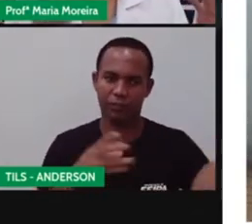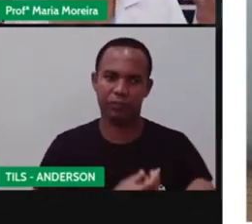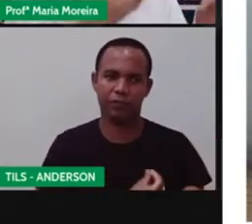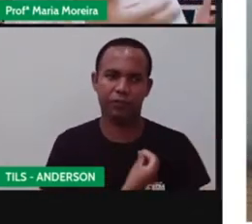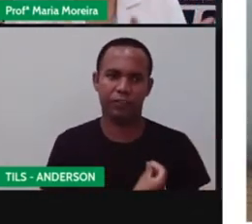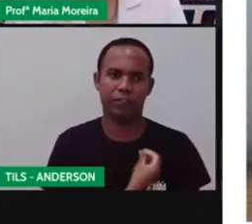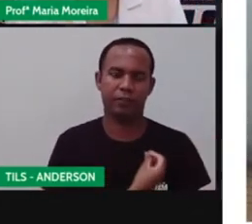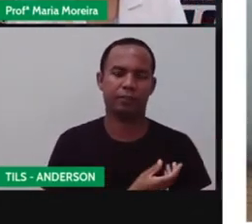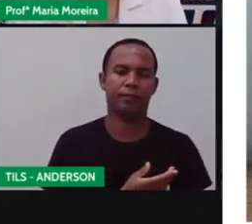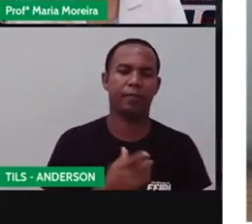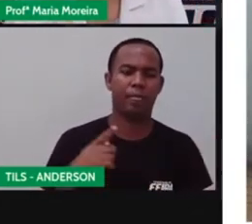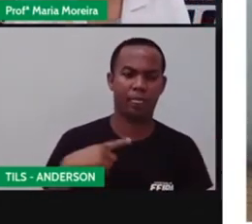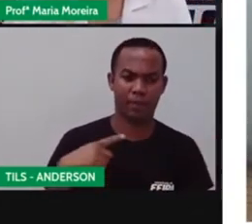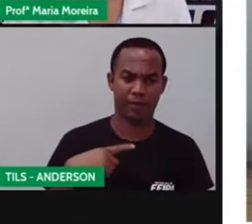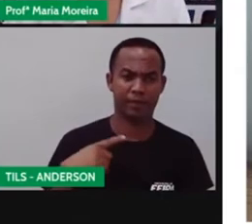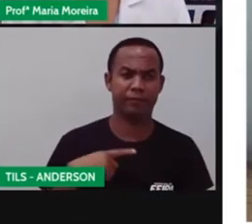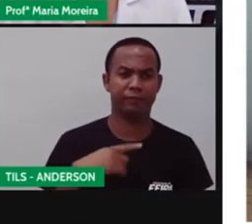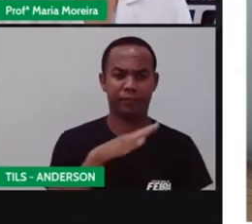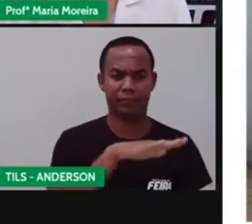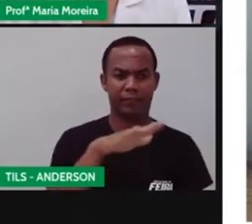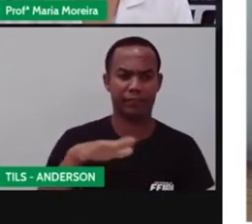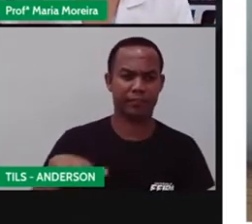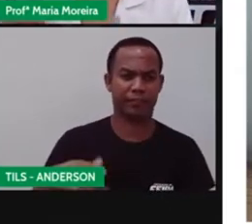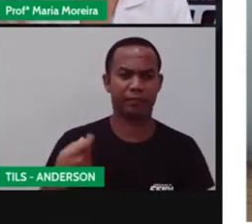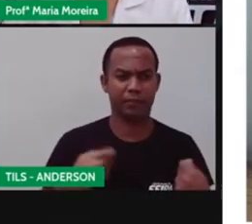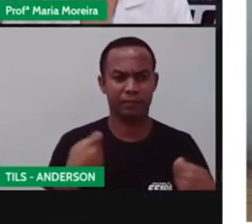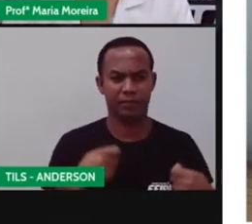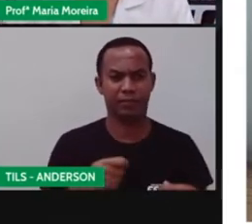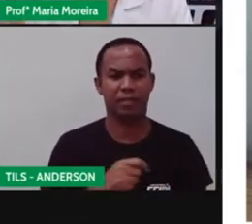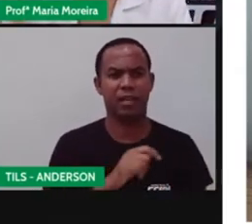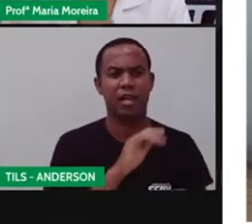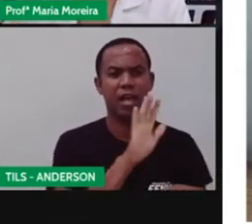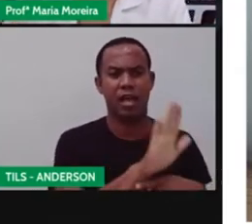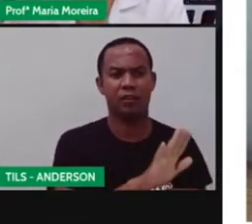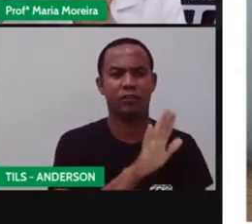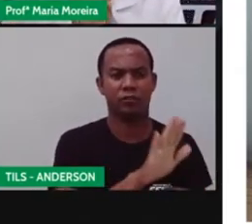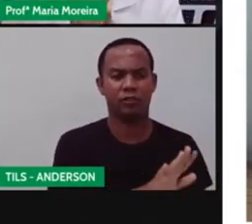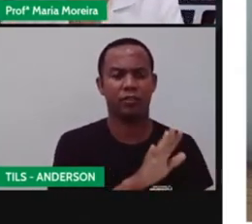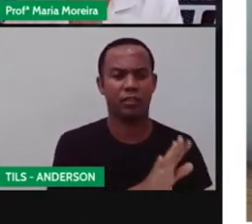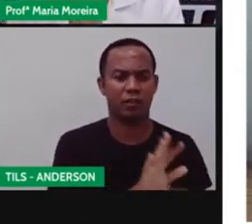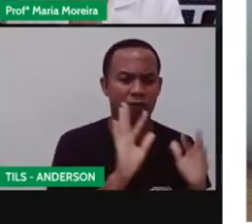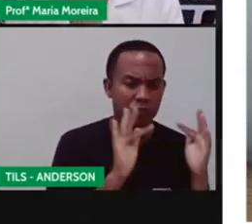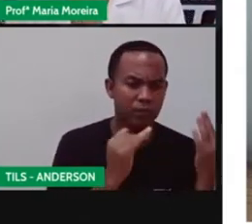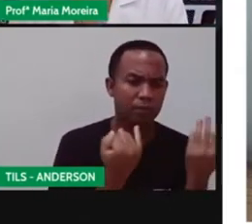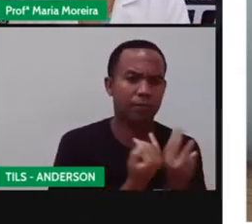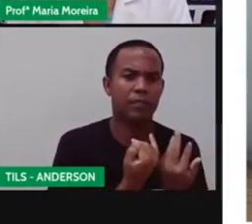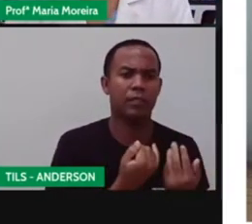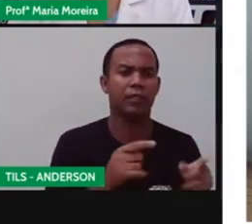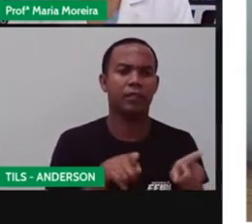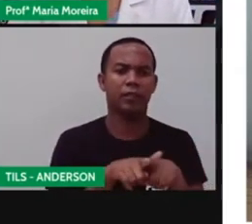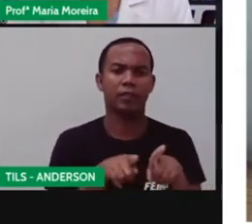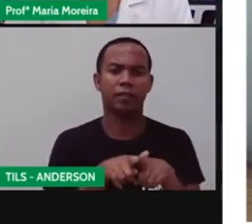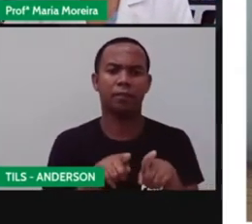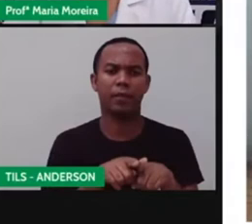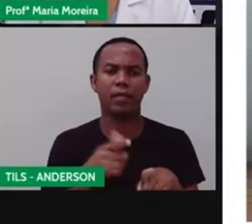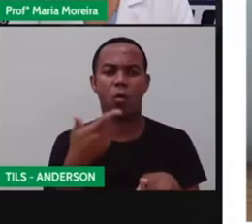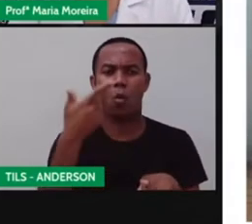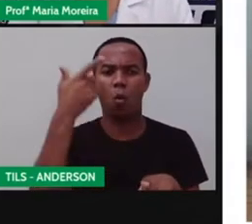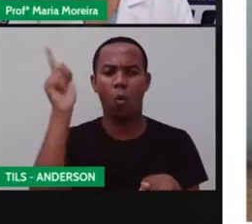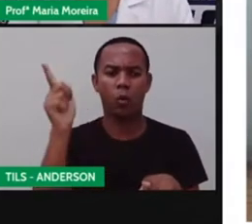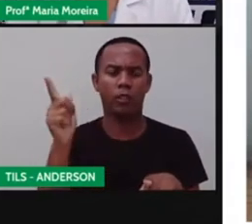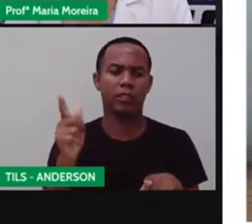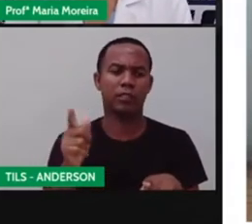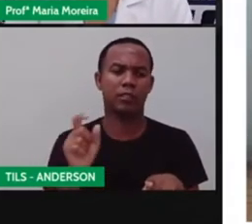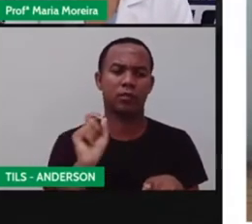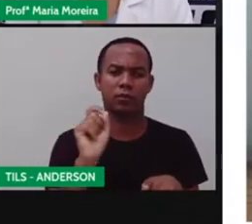Existem crianças que precisam ajudar os pais, e existem crianças que precisam realizar outras atividades. E acaba que esse direito